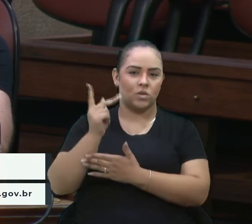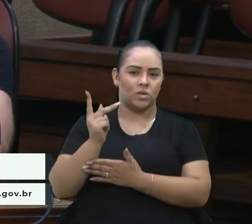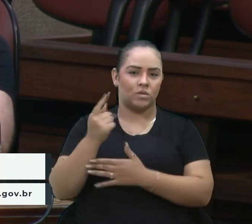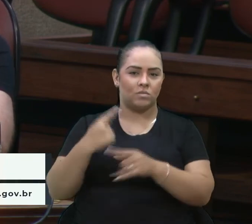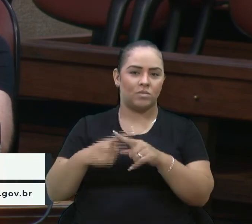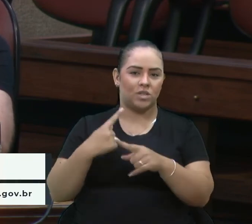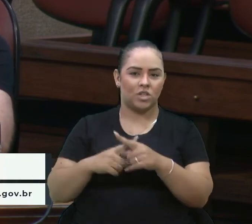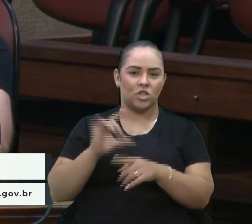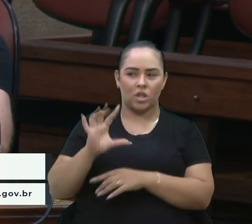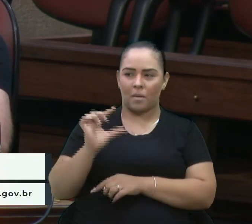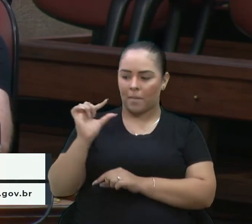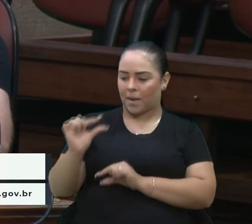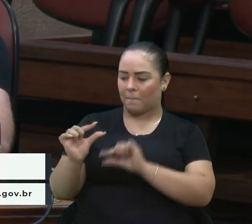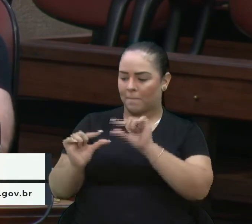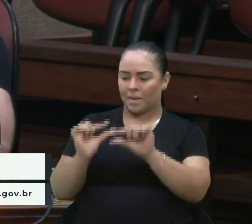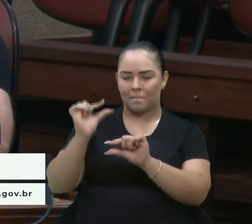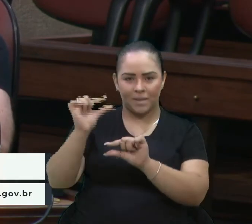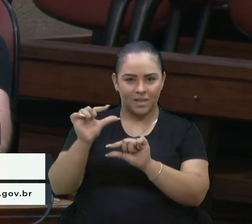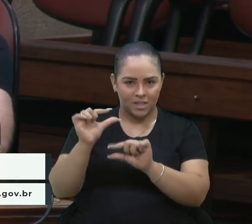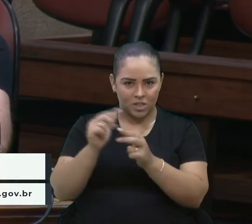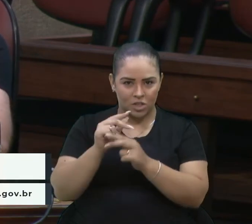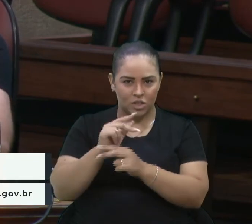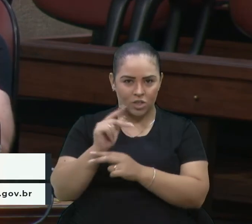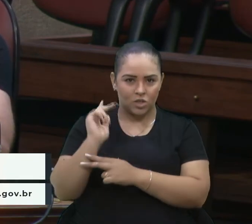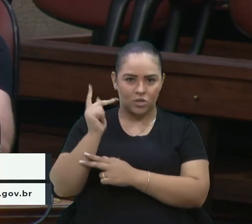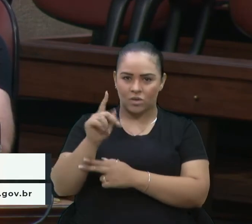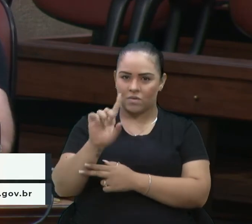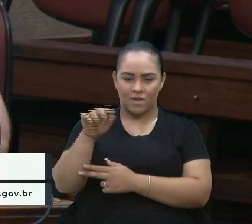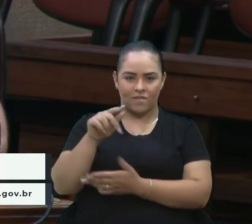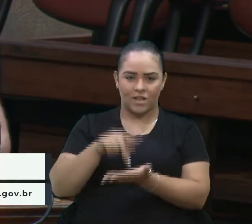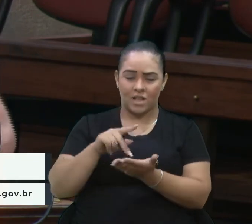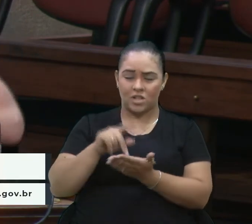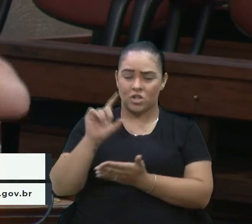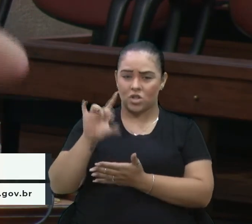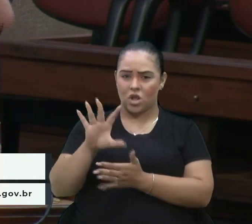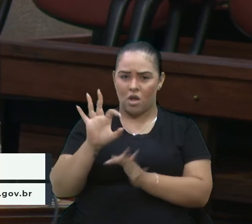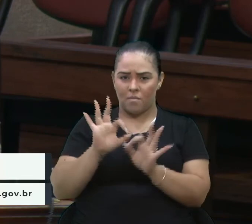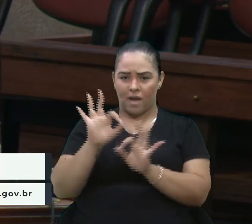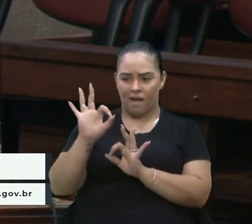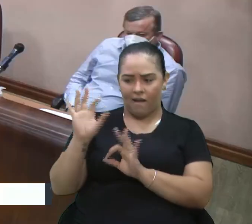por pedacinhos, às vezes, não é uma verdade, às vezes, é uma coisa montada. Obrigado.